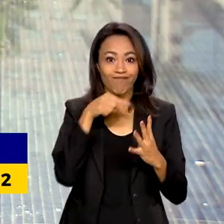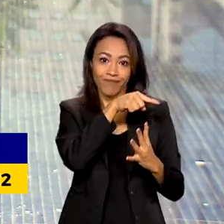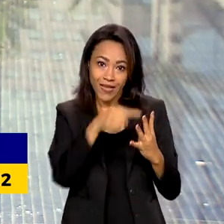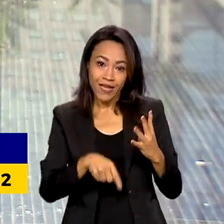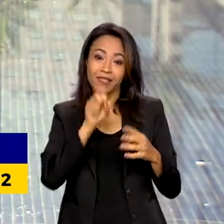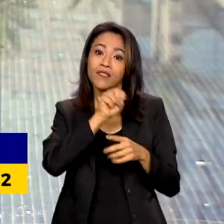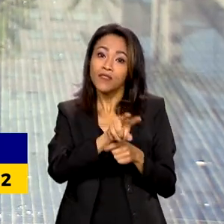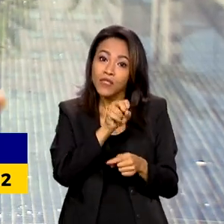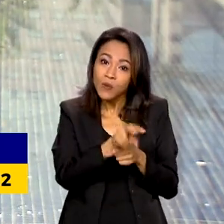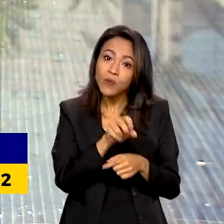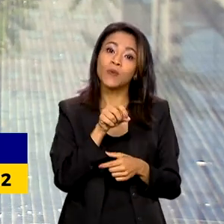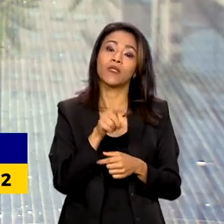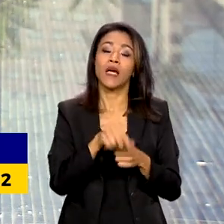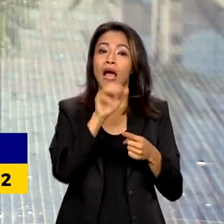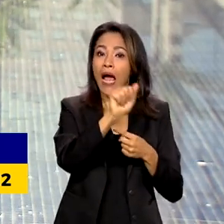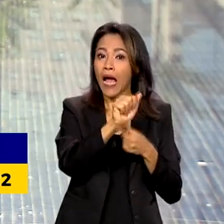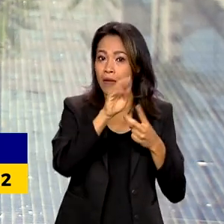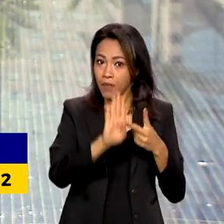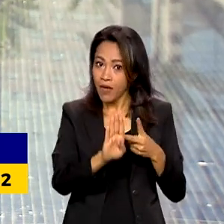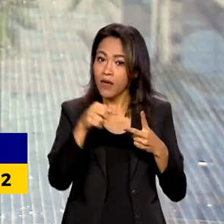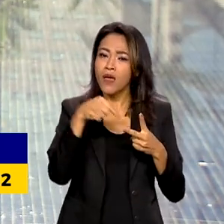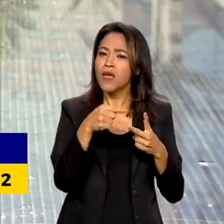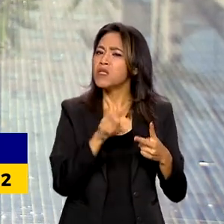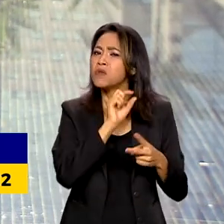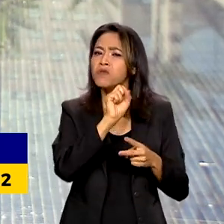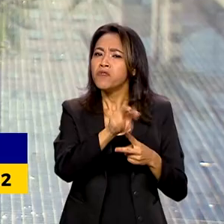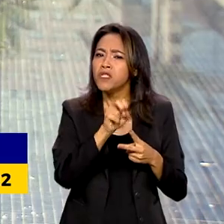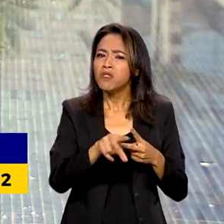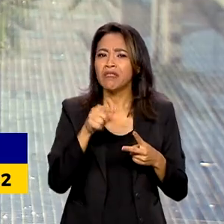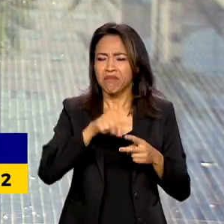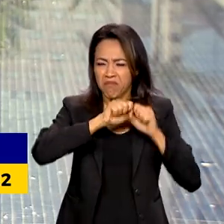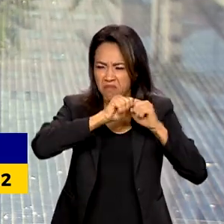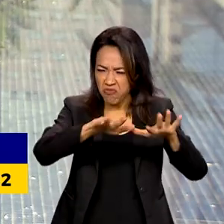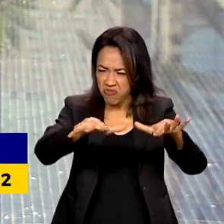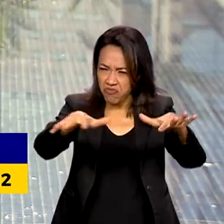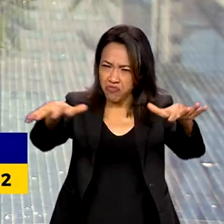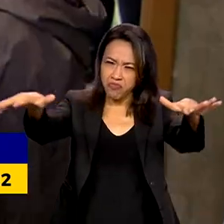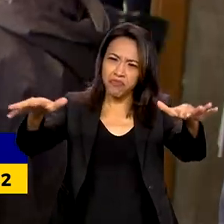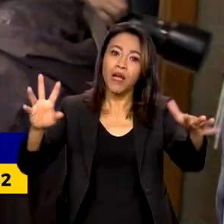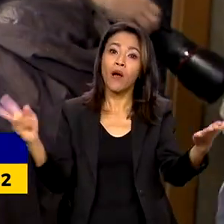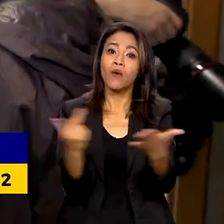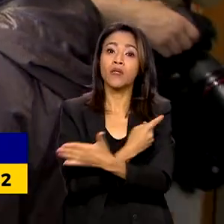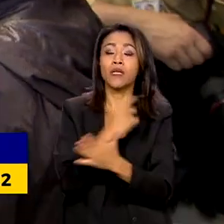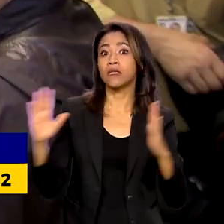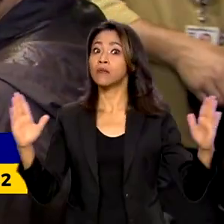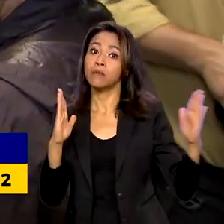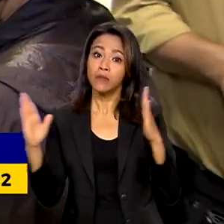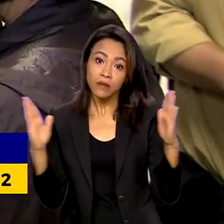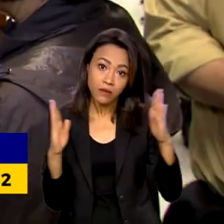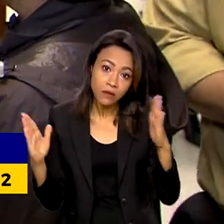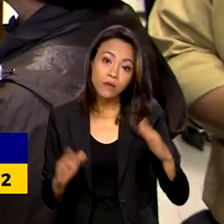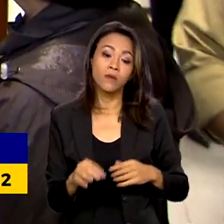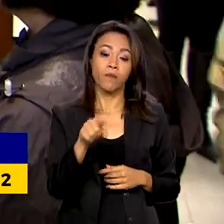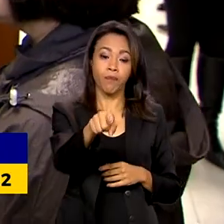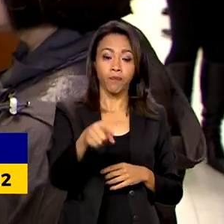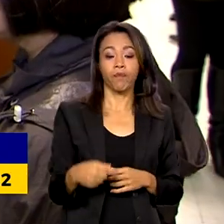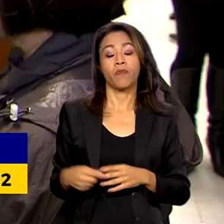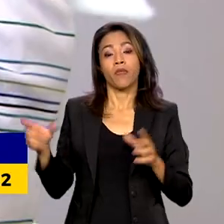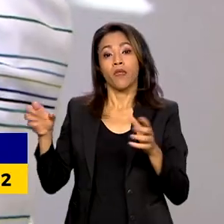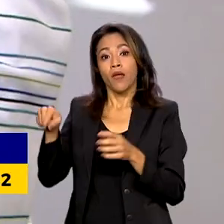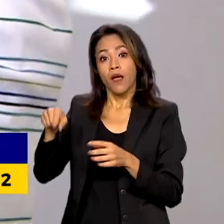vírus da influenza A e B são responsáveis por epidemias sazonais. A Organização Mundial da Saúde